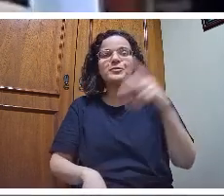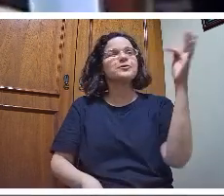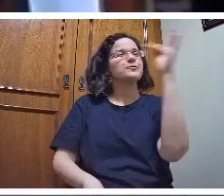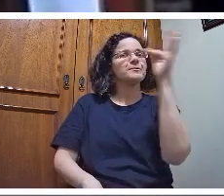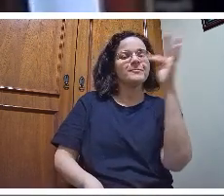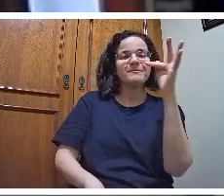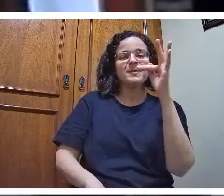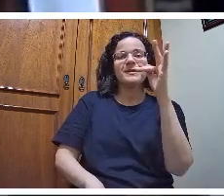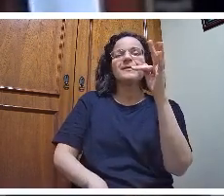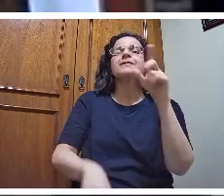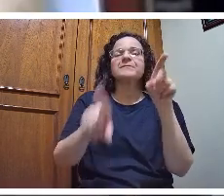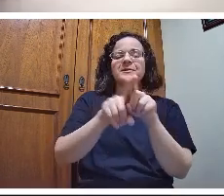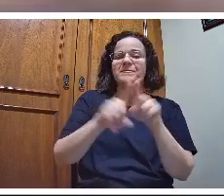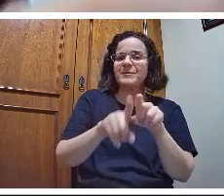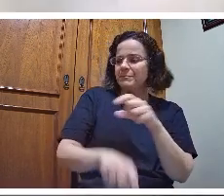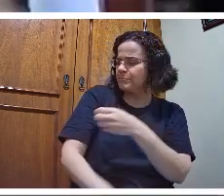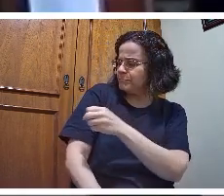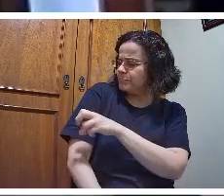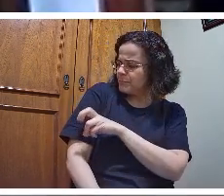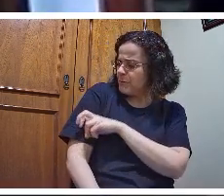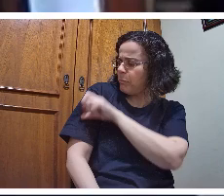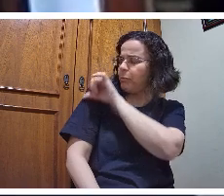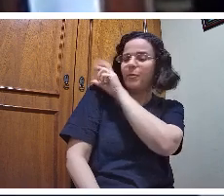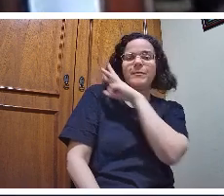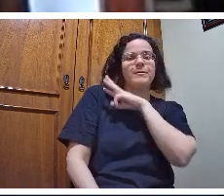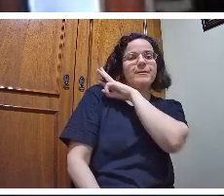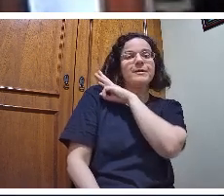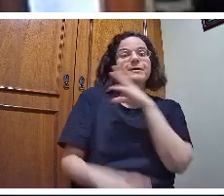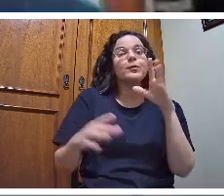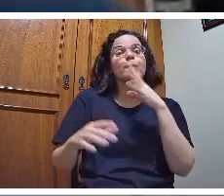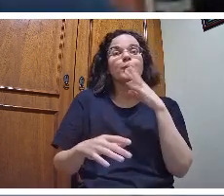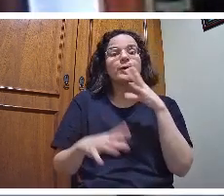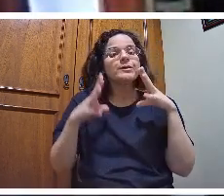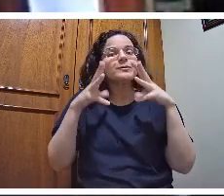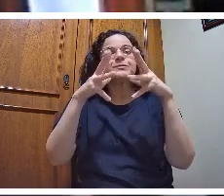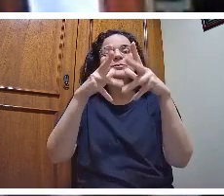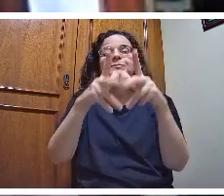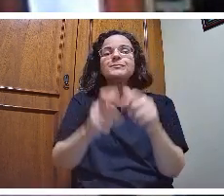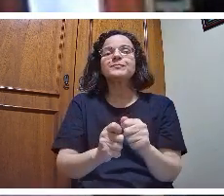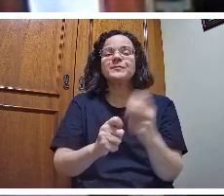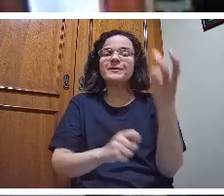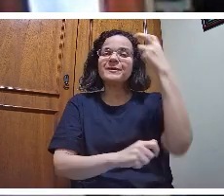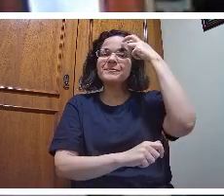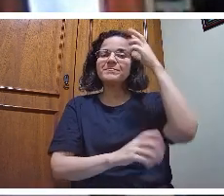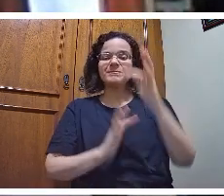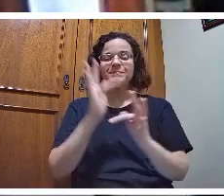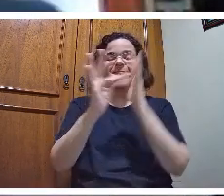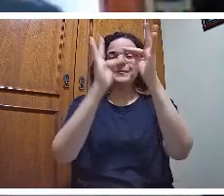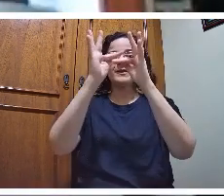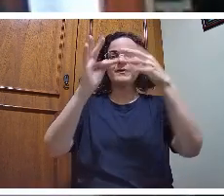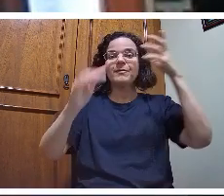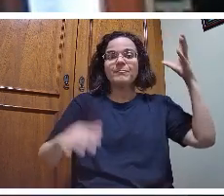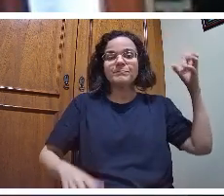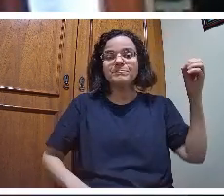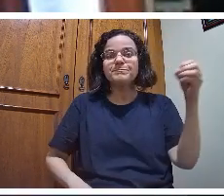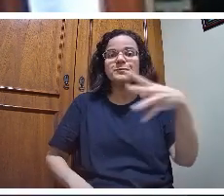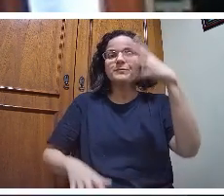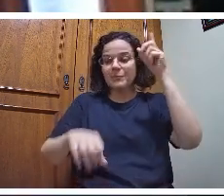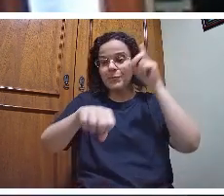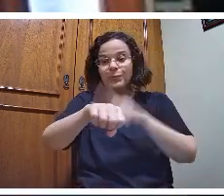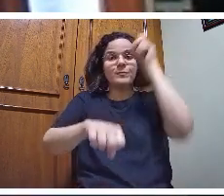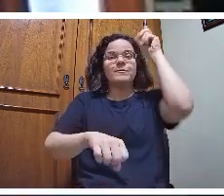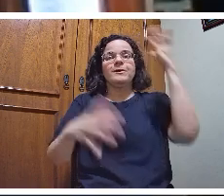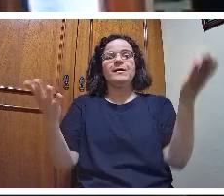cultura da nova tecnologia que está posta, de repente, para ser executada? Nós não temos essa